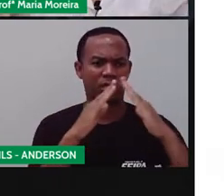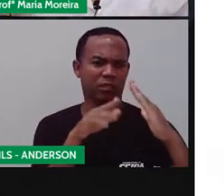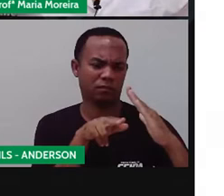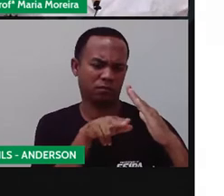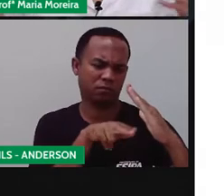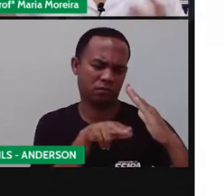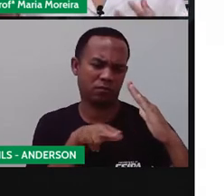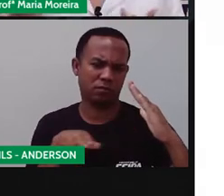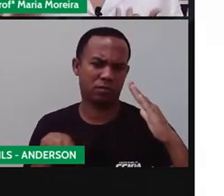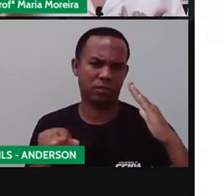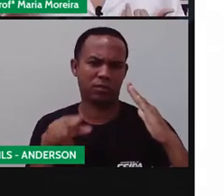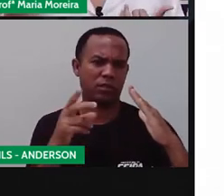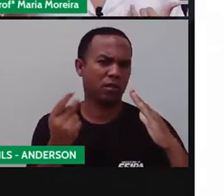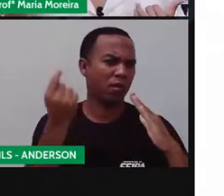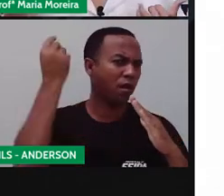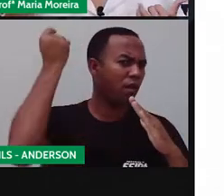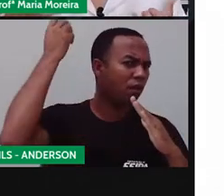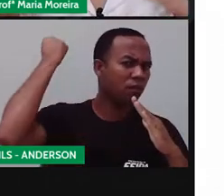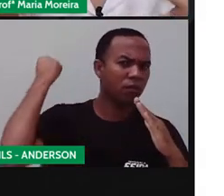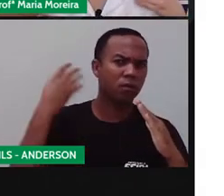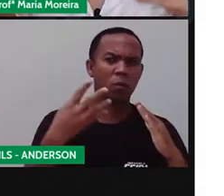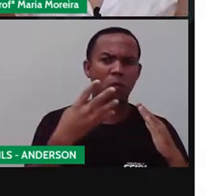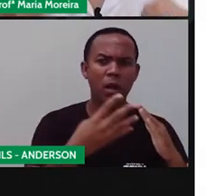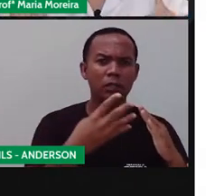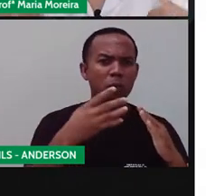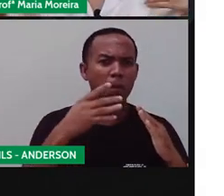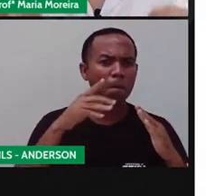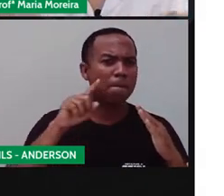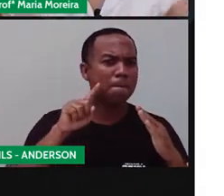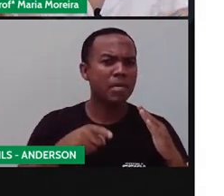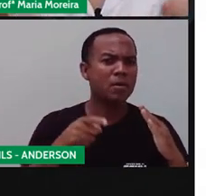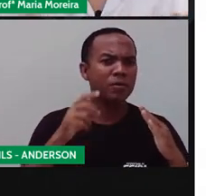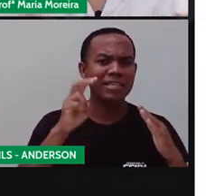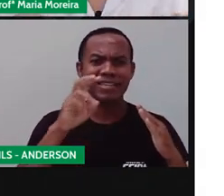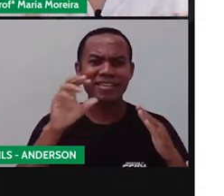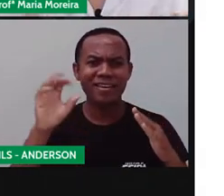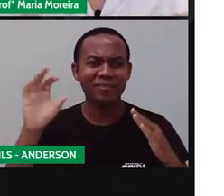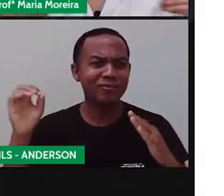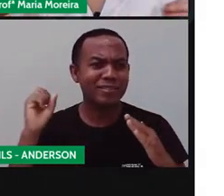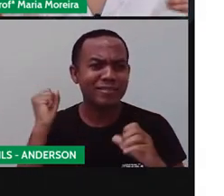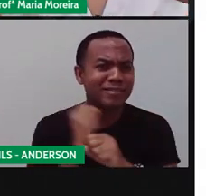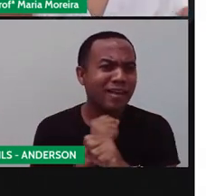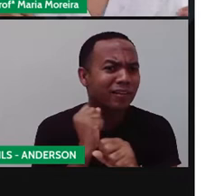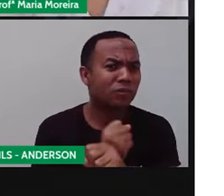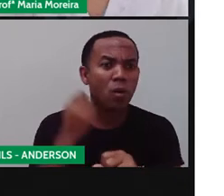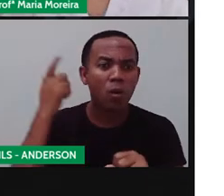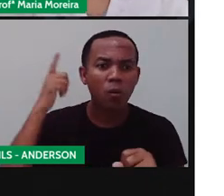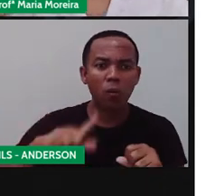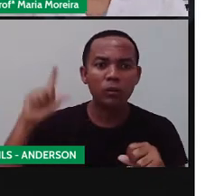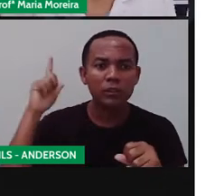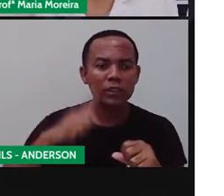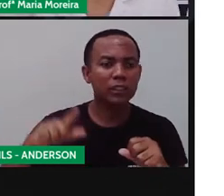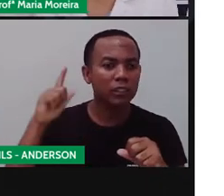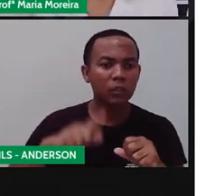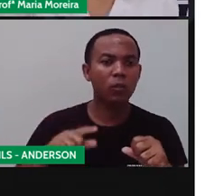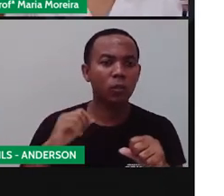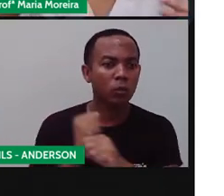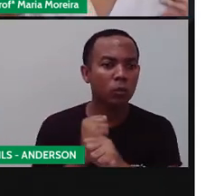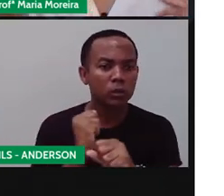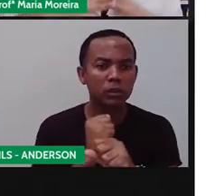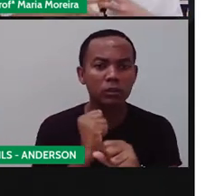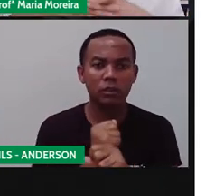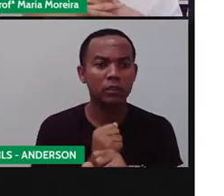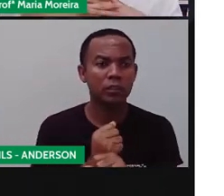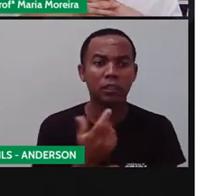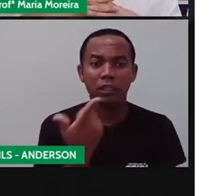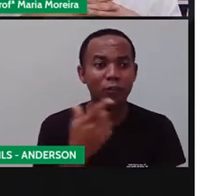há 4.500 anos, gente. 4.500 anos. Eles conseguiram construir tudo aquilo sem a